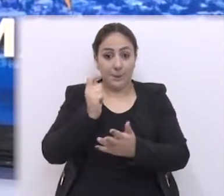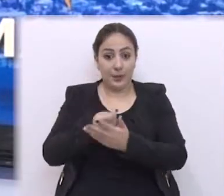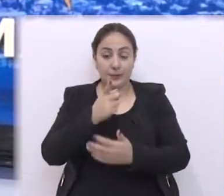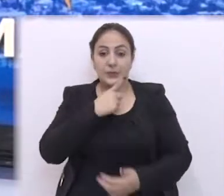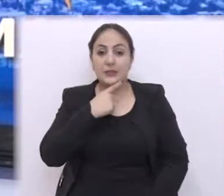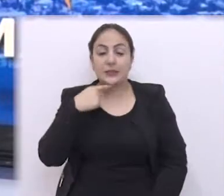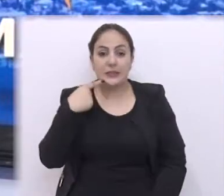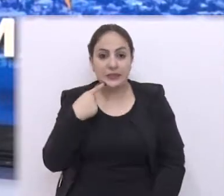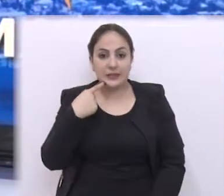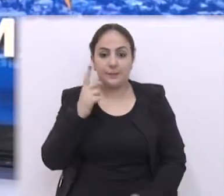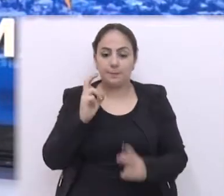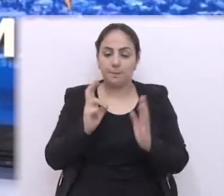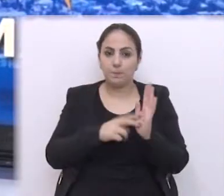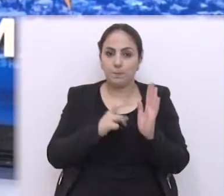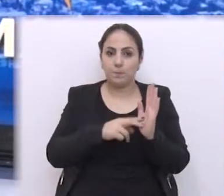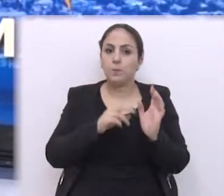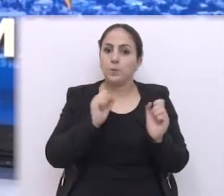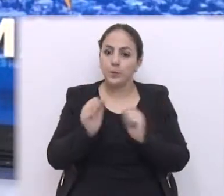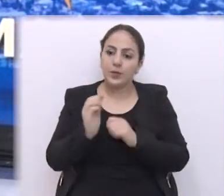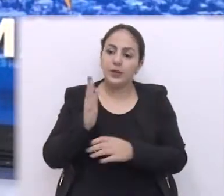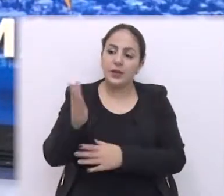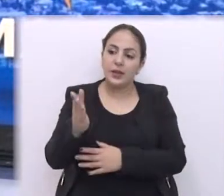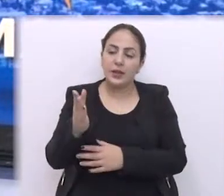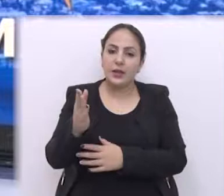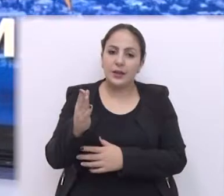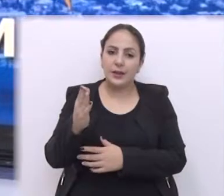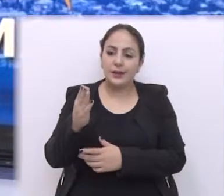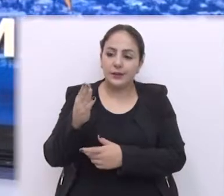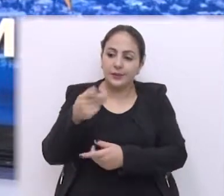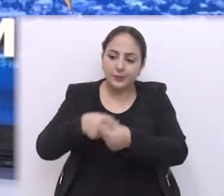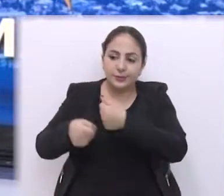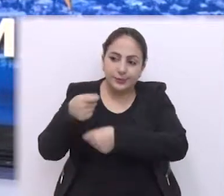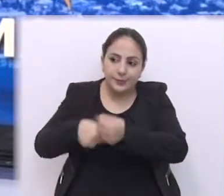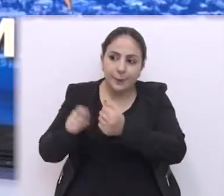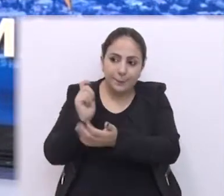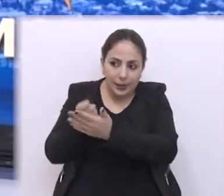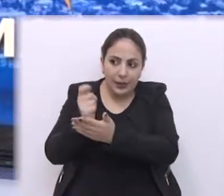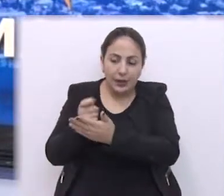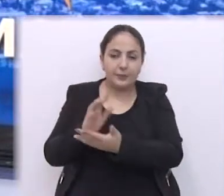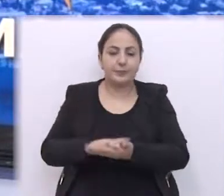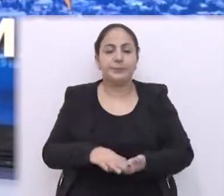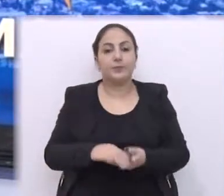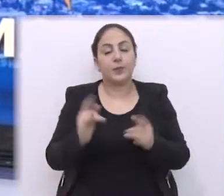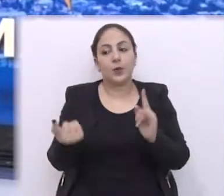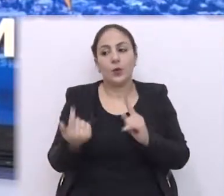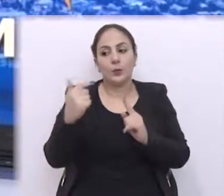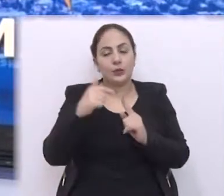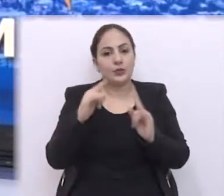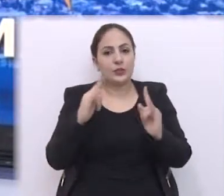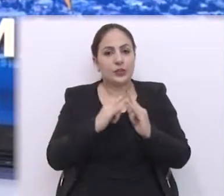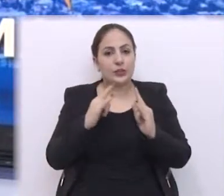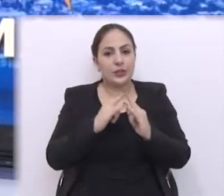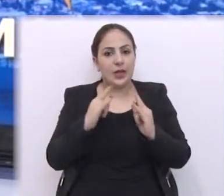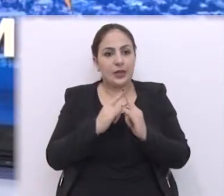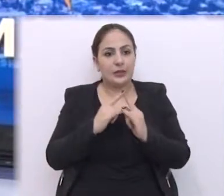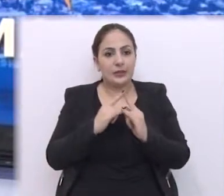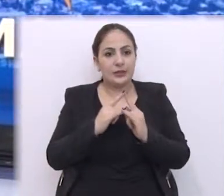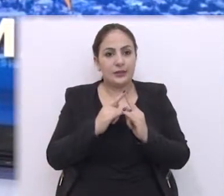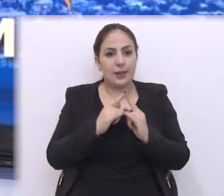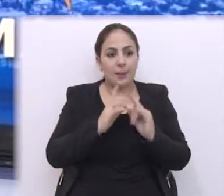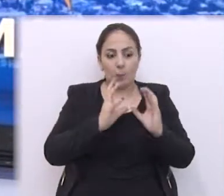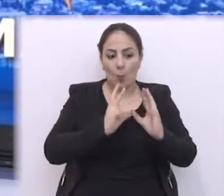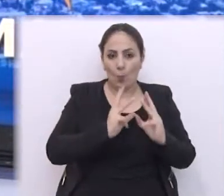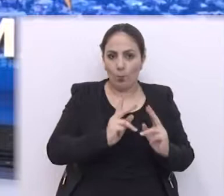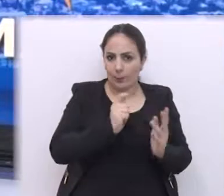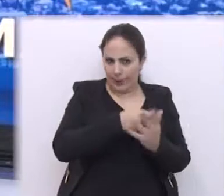que possuem pagamentos atrasados com o banco possam renegociar os débitos. O objetivo das entidades é limpar o